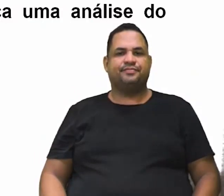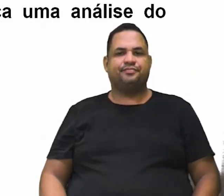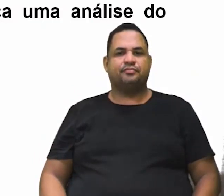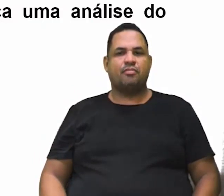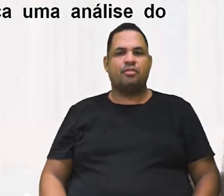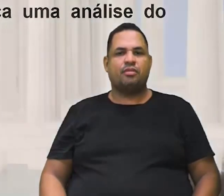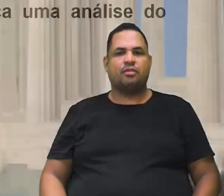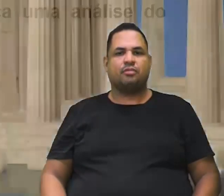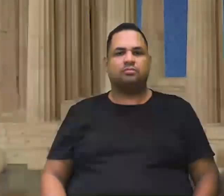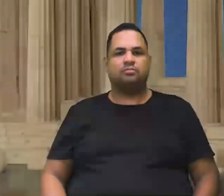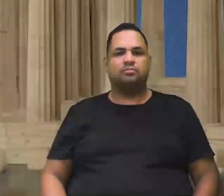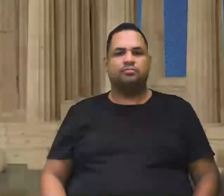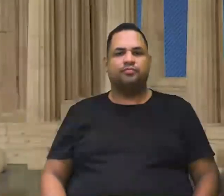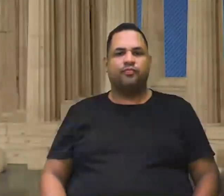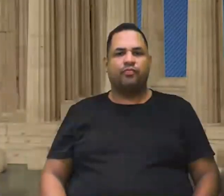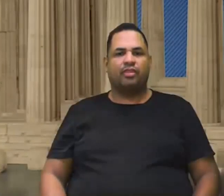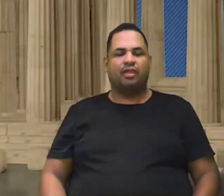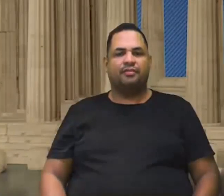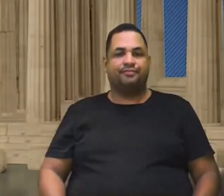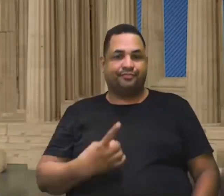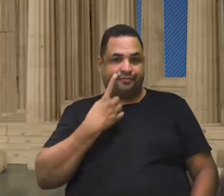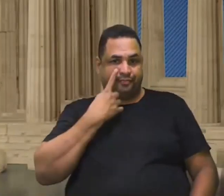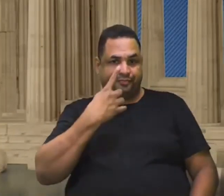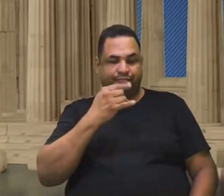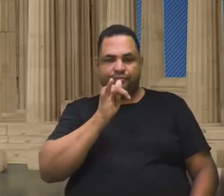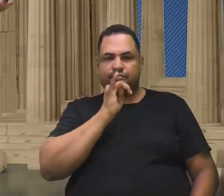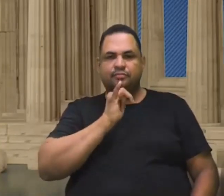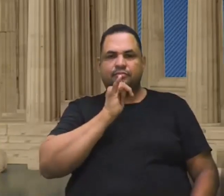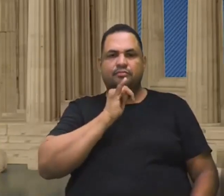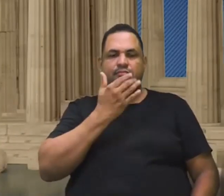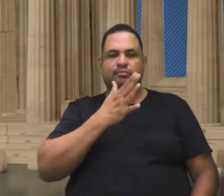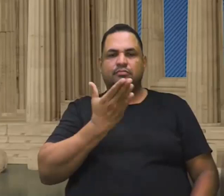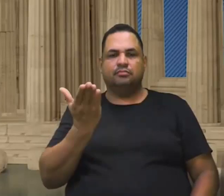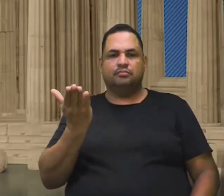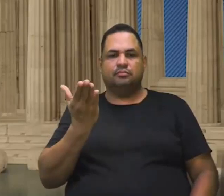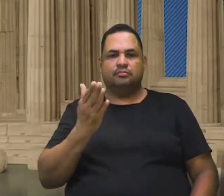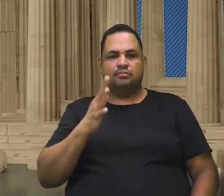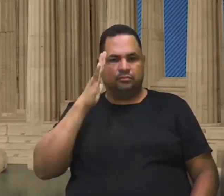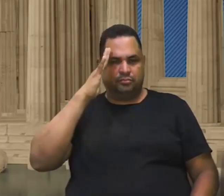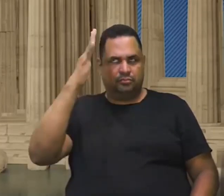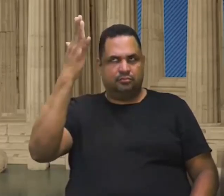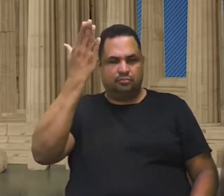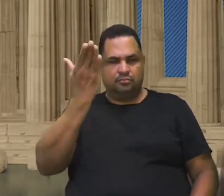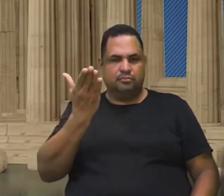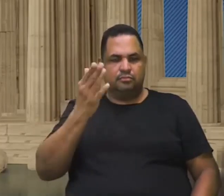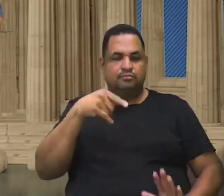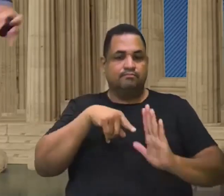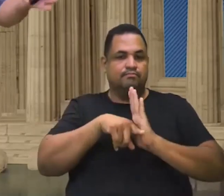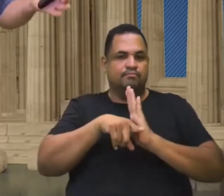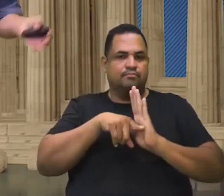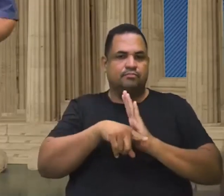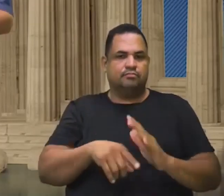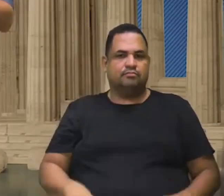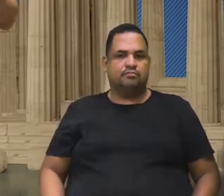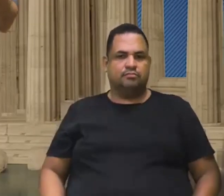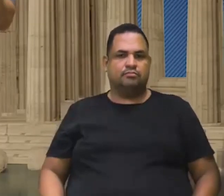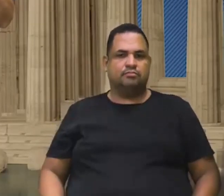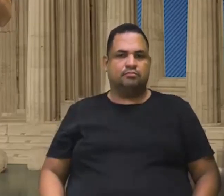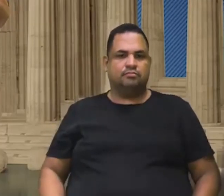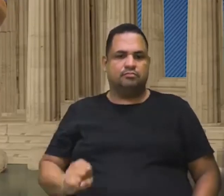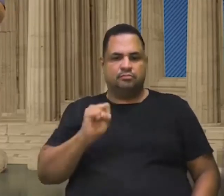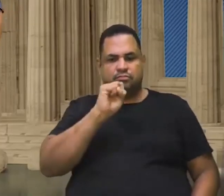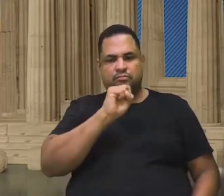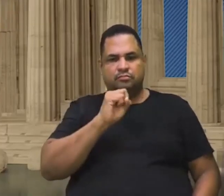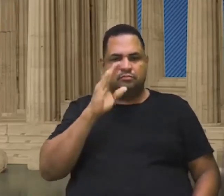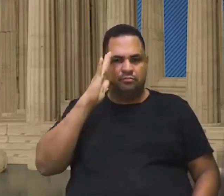Olha só. Vira alguns exemplos. Eu trouxe um exemplo fictício para a gente fazer uma análise. Imagine que